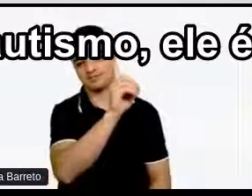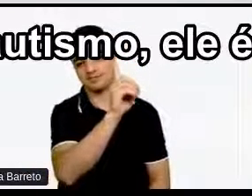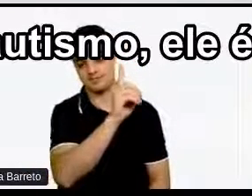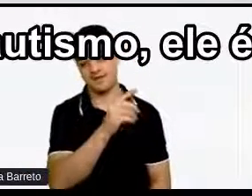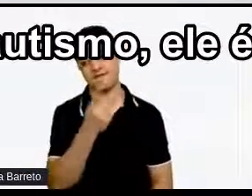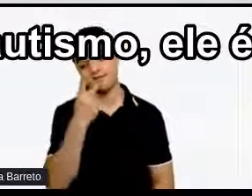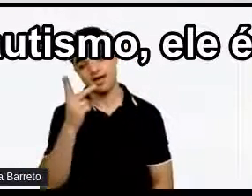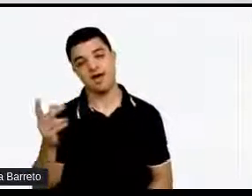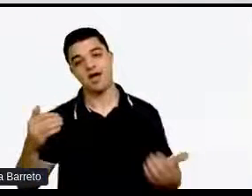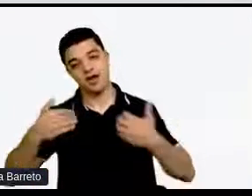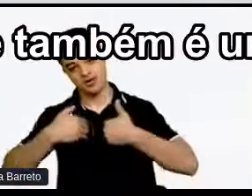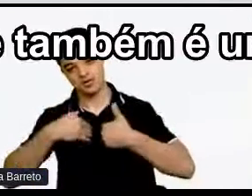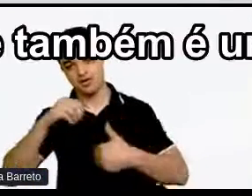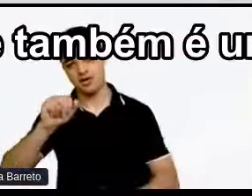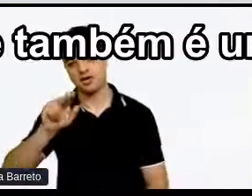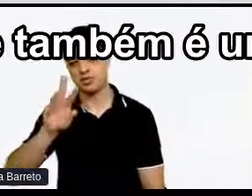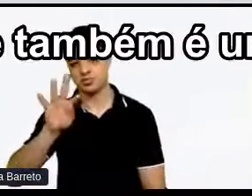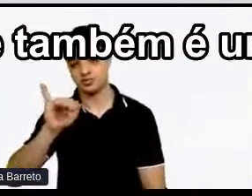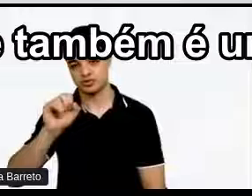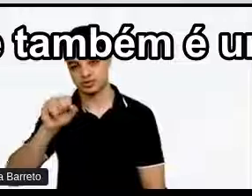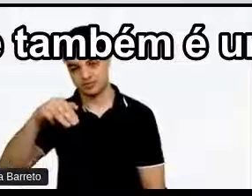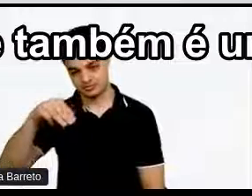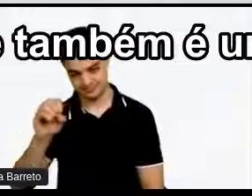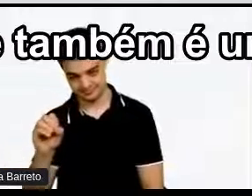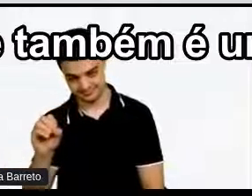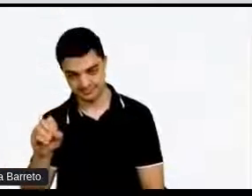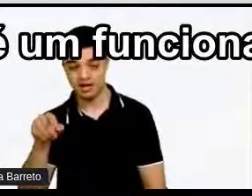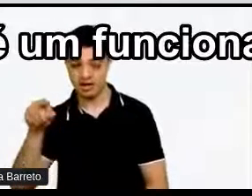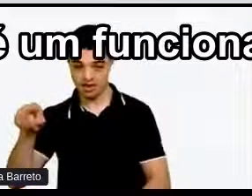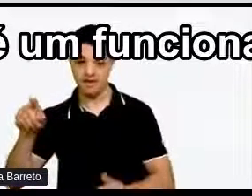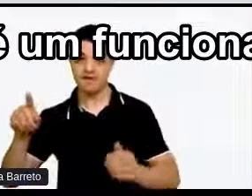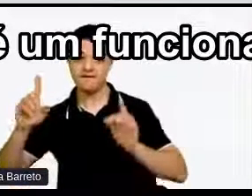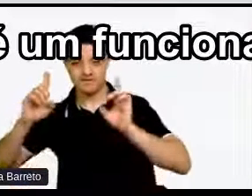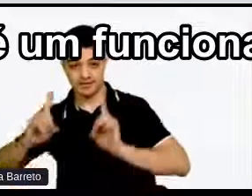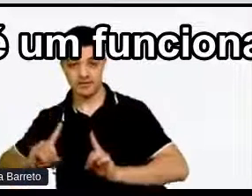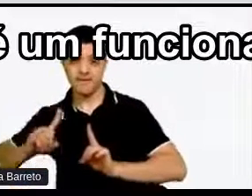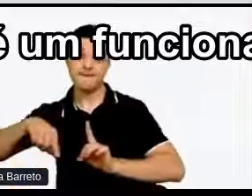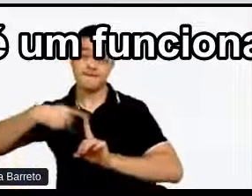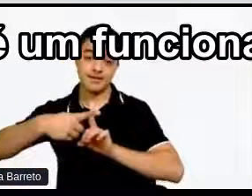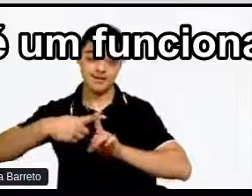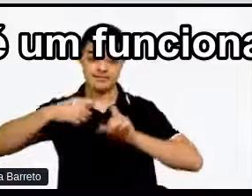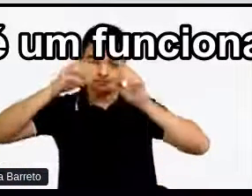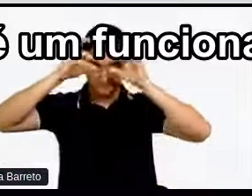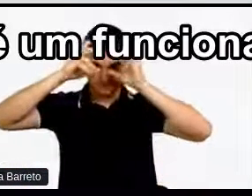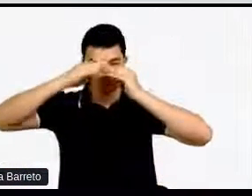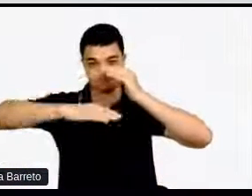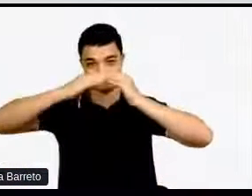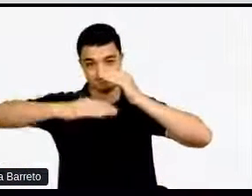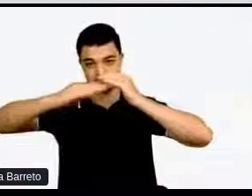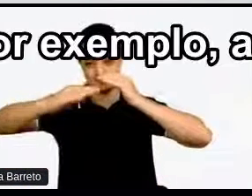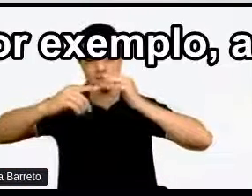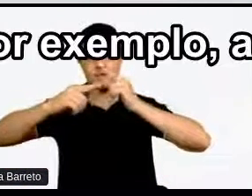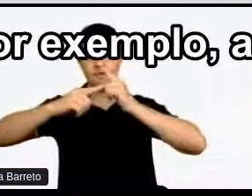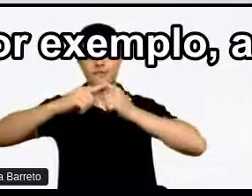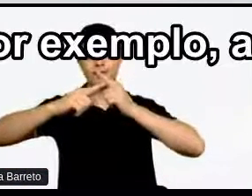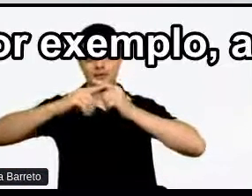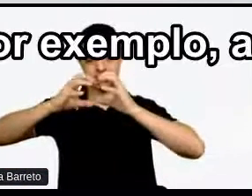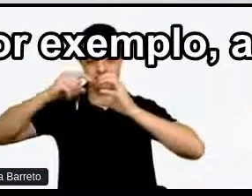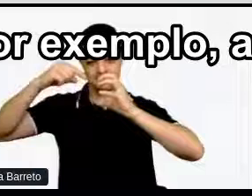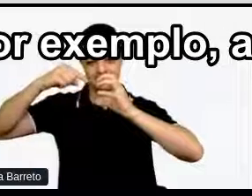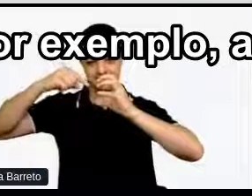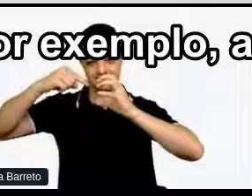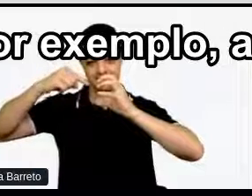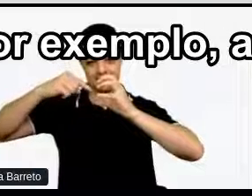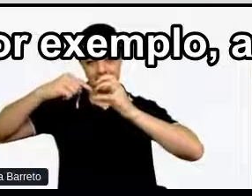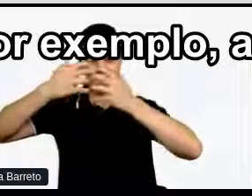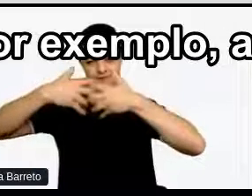Ele é uma deficiência Mas ele também É uma neurodivergência Porque ele é um funcionamento Cerebral diferente Mas a gente tem Por